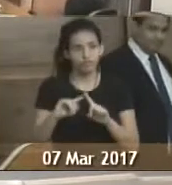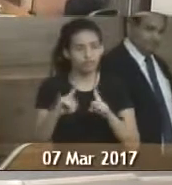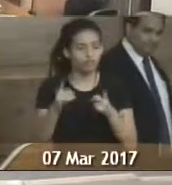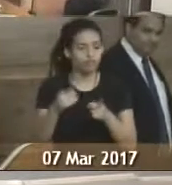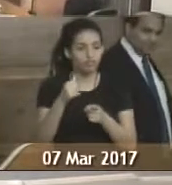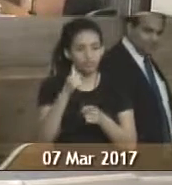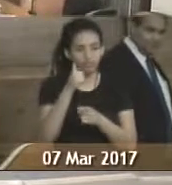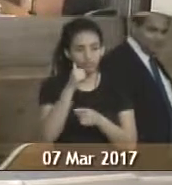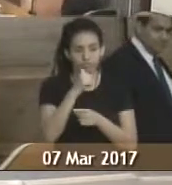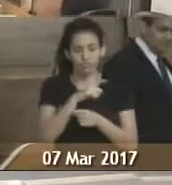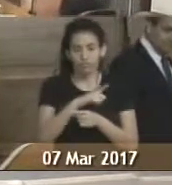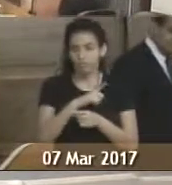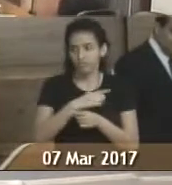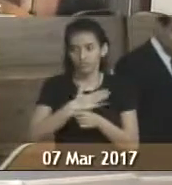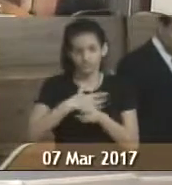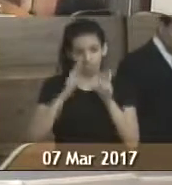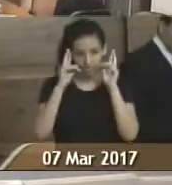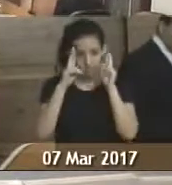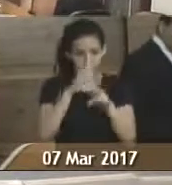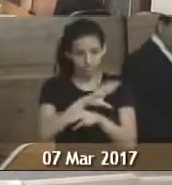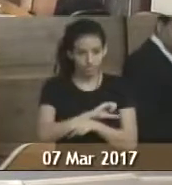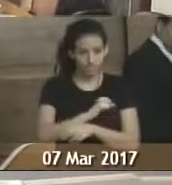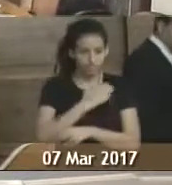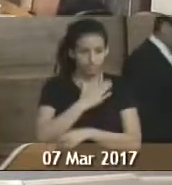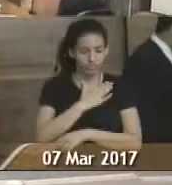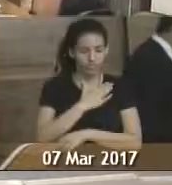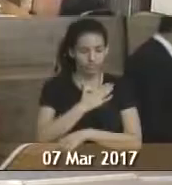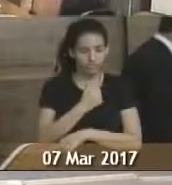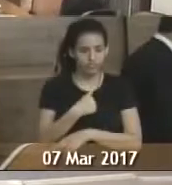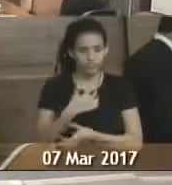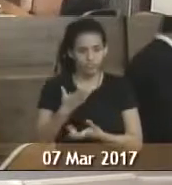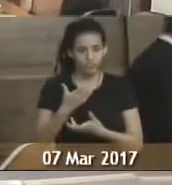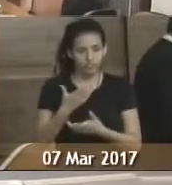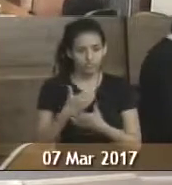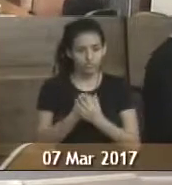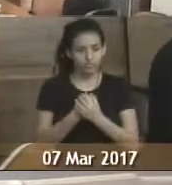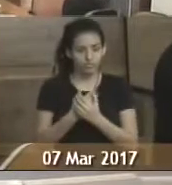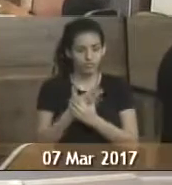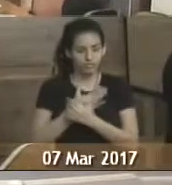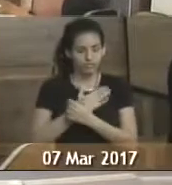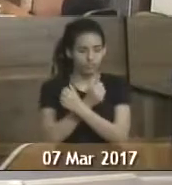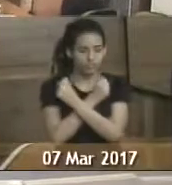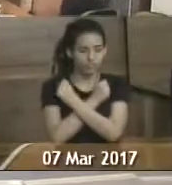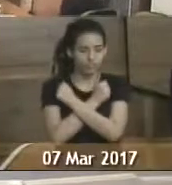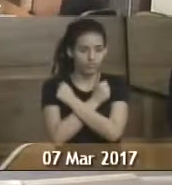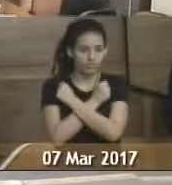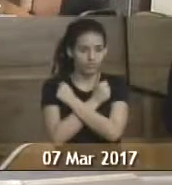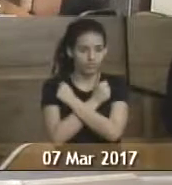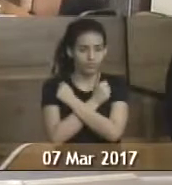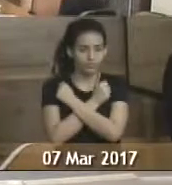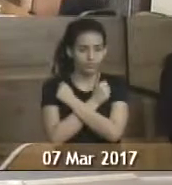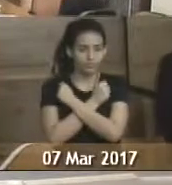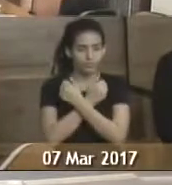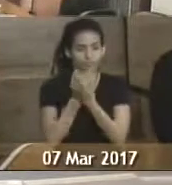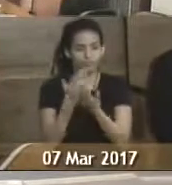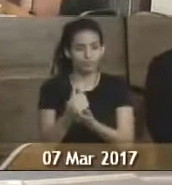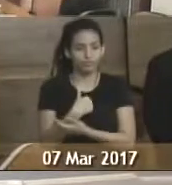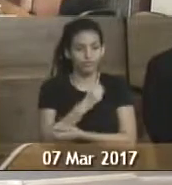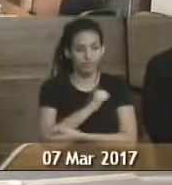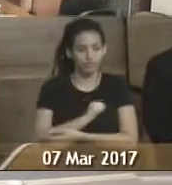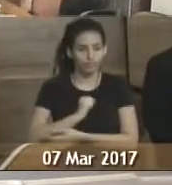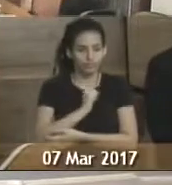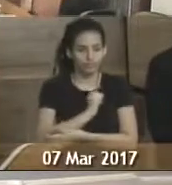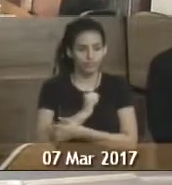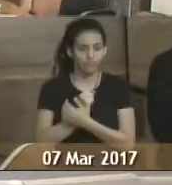merece todo o meu carinho, todo o meu respeito, todo o meu amor. Então, eu queria deixar aqui os meus abraços e dizê-la que eu estou com muita